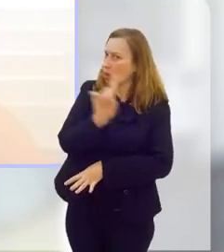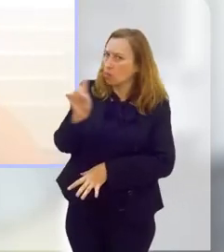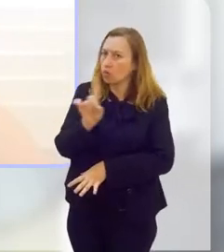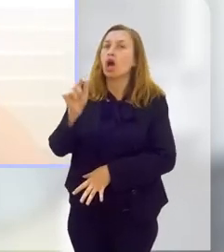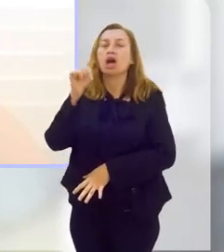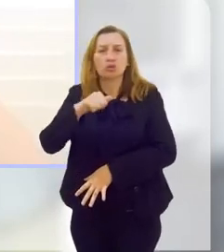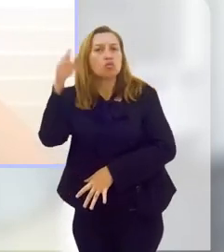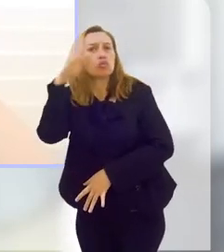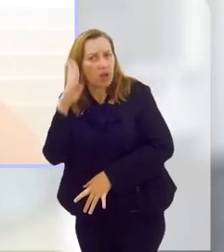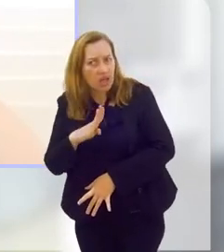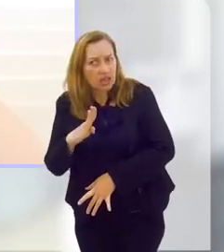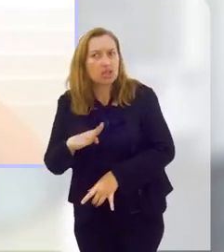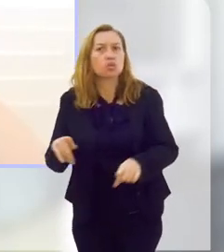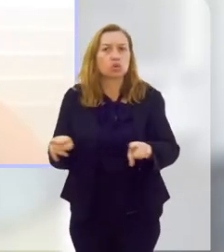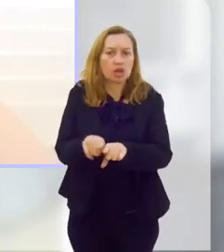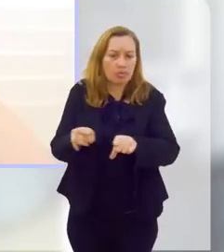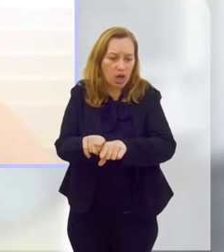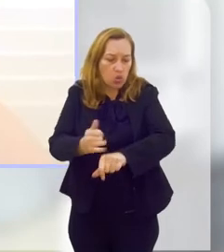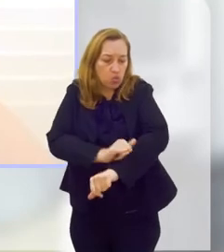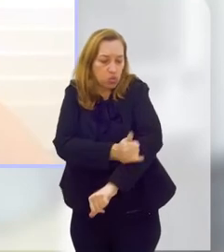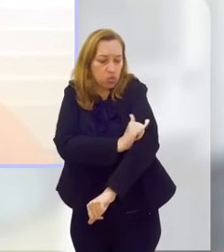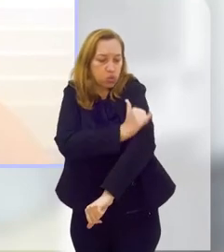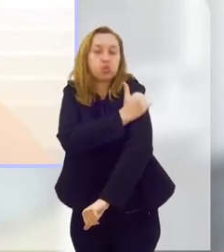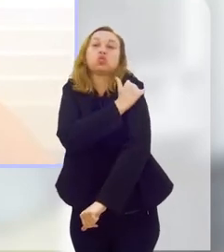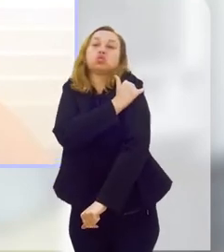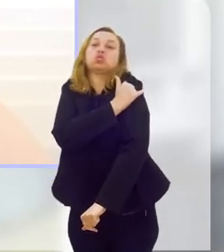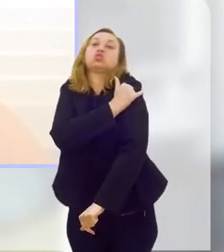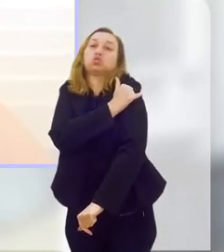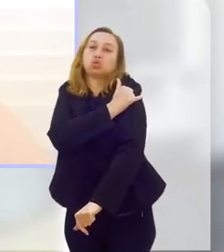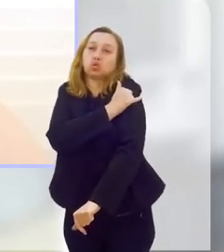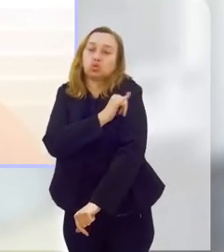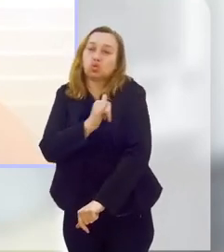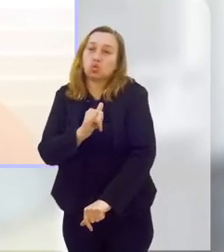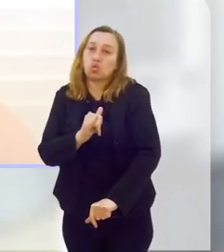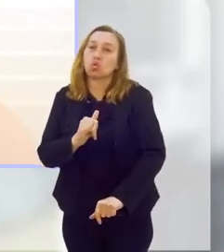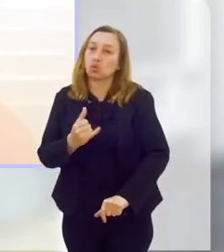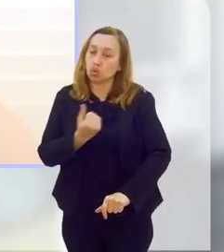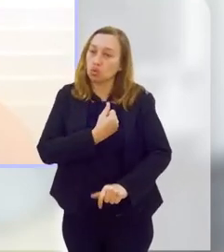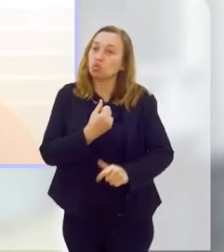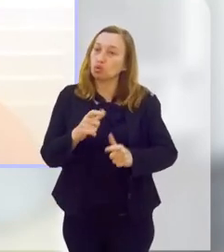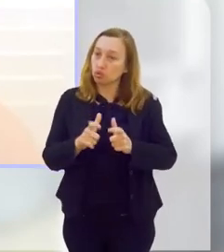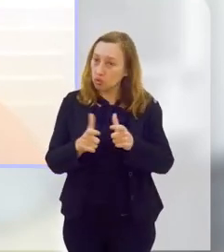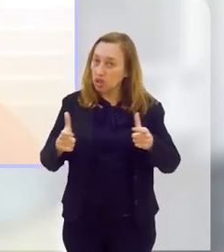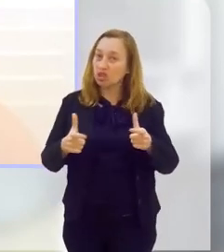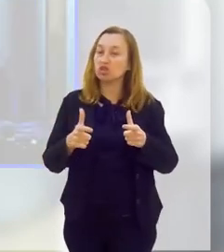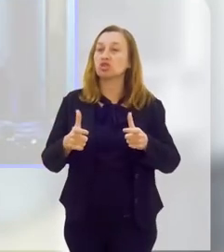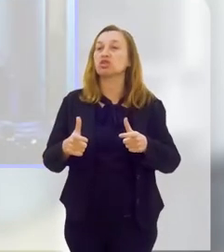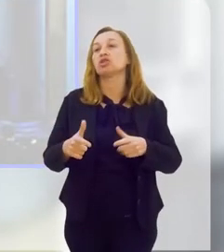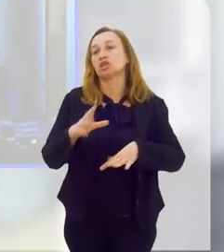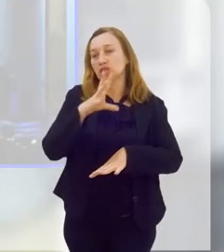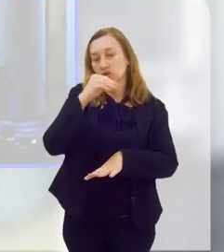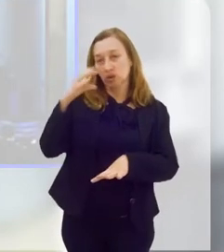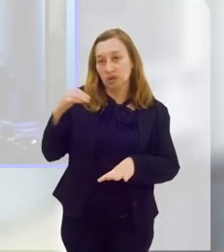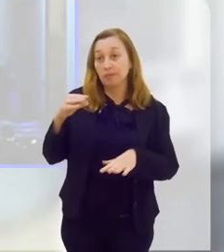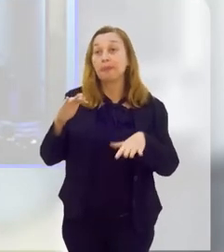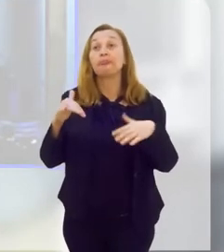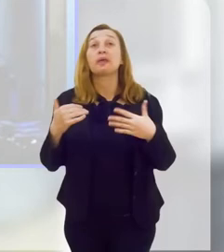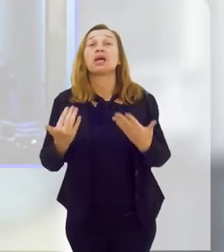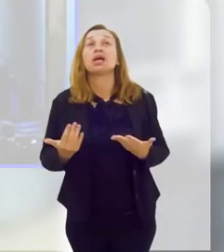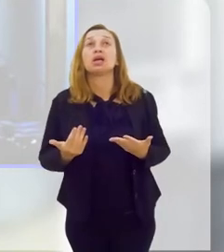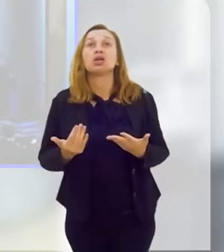Unidos, mas não. No Brasil, esse aumento está muito, muito, muito grande mesmo, né?